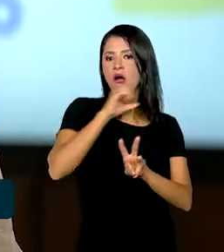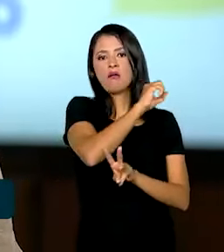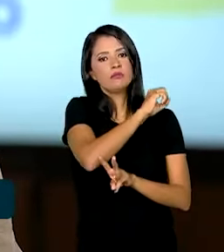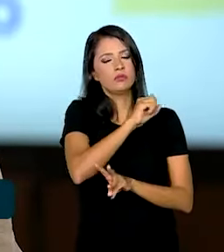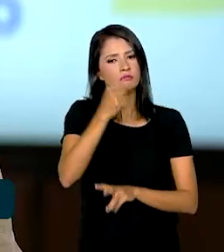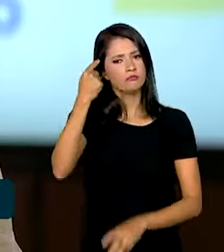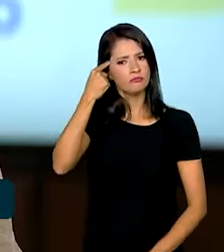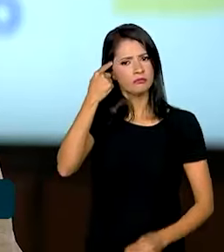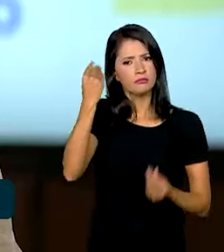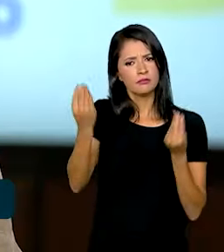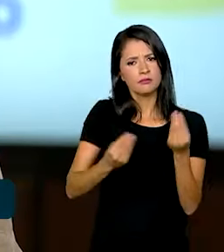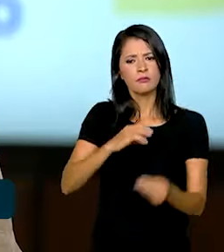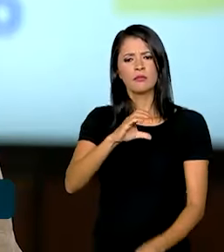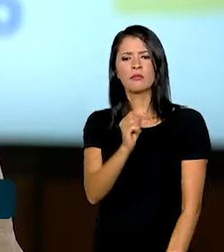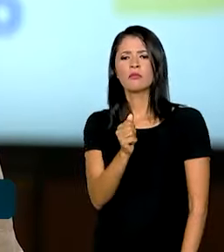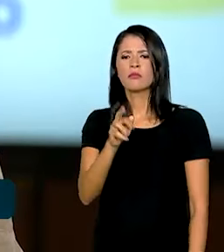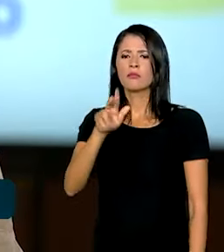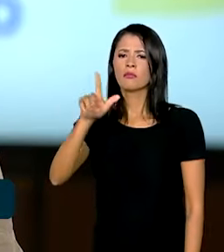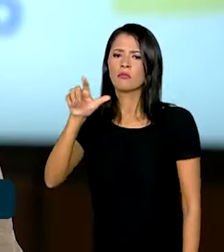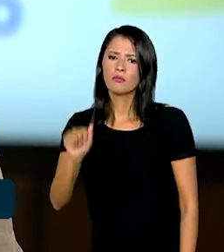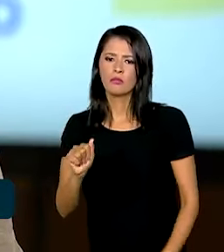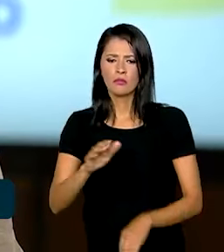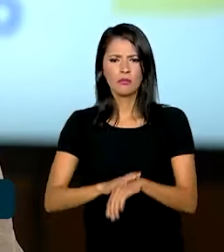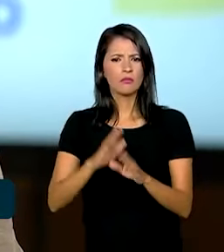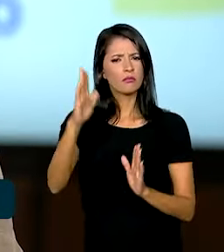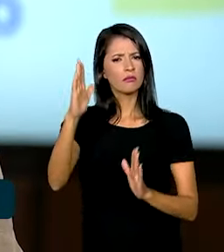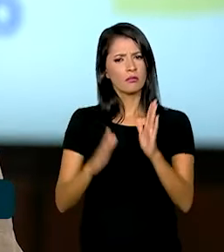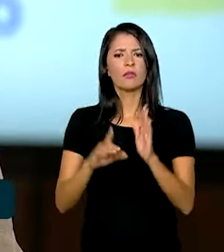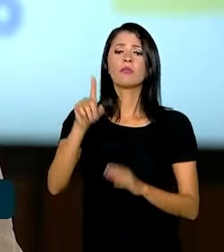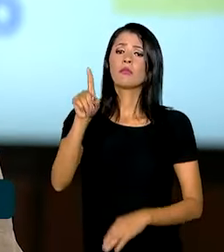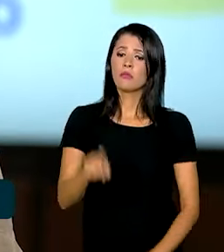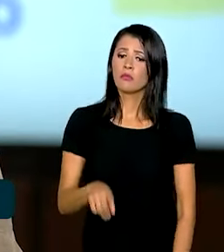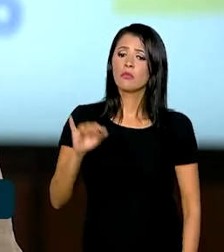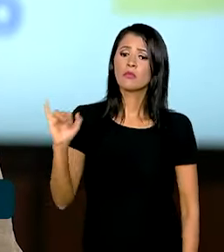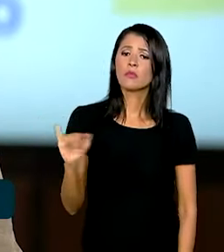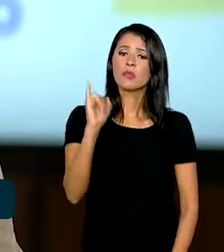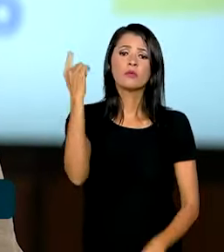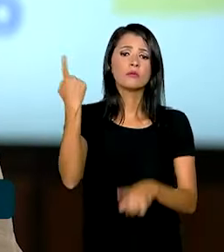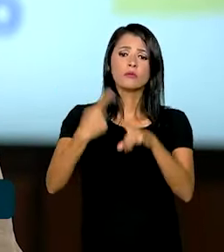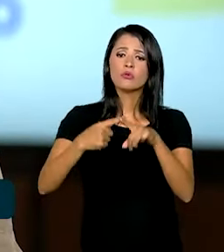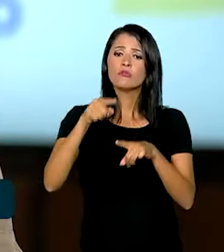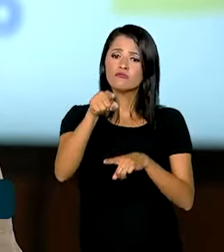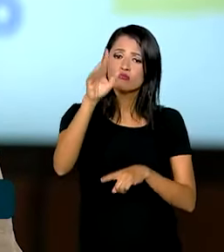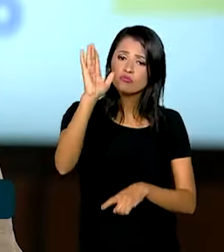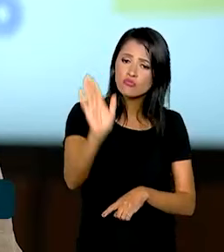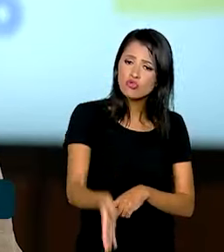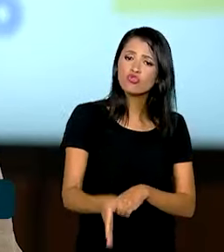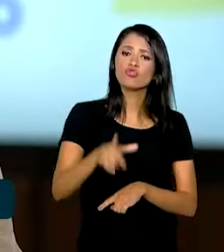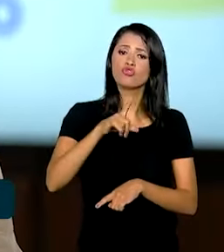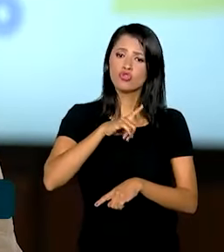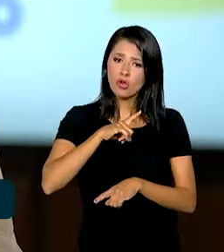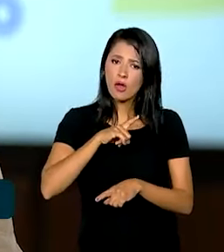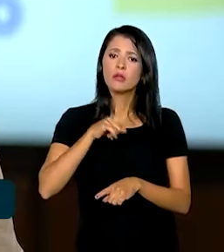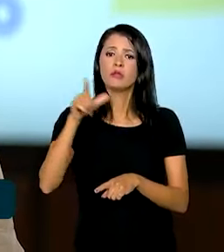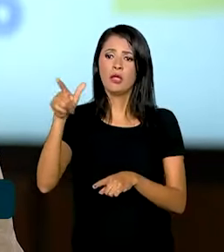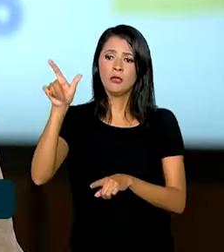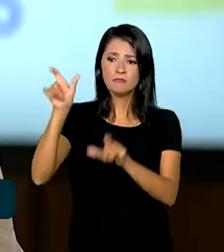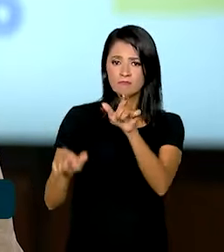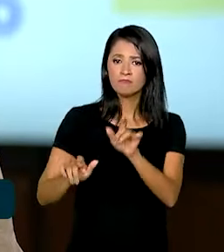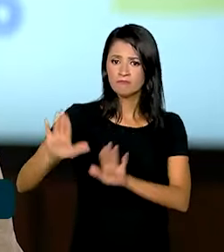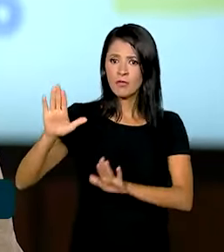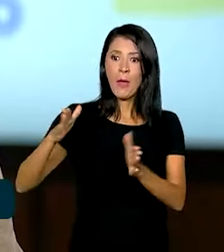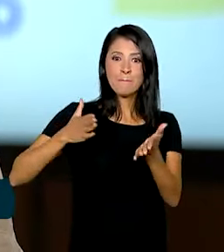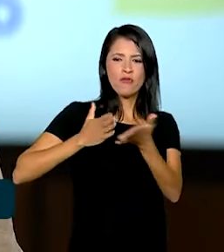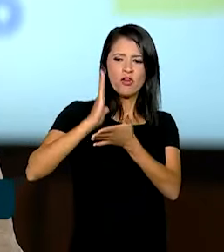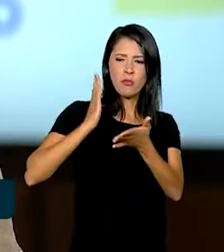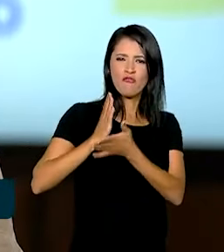pensa em cargos temporários, isso é muito importante, porque aí você já tendo um banco de candidatos aprovados, a